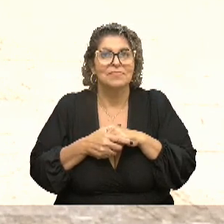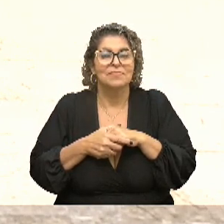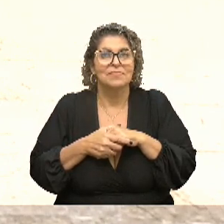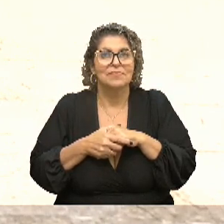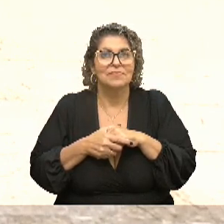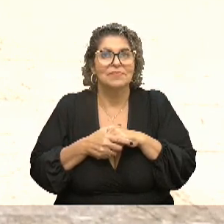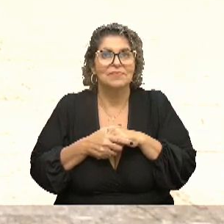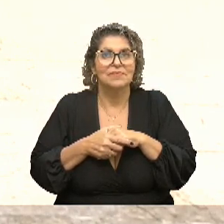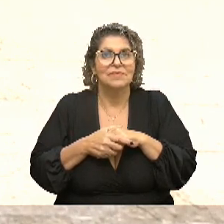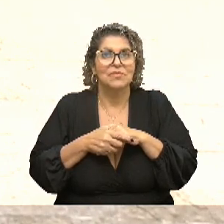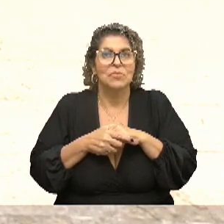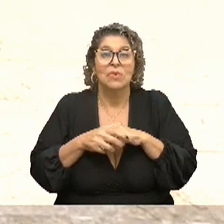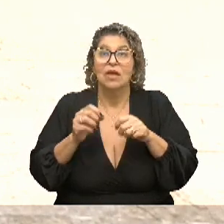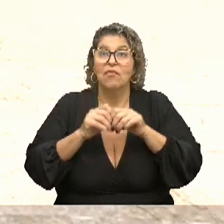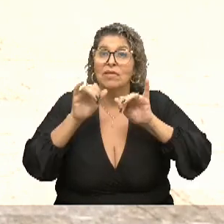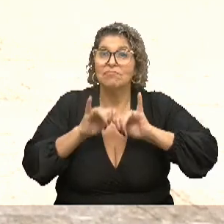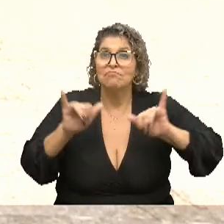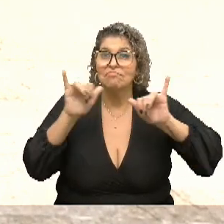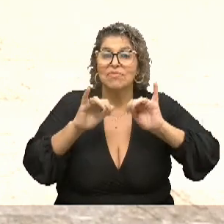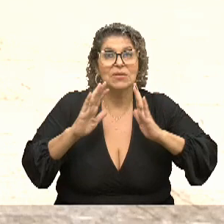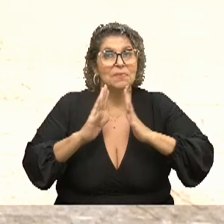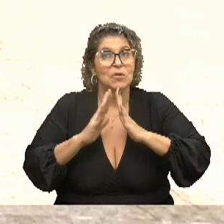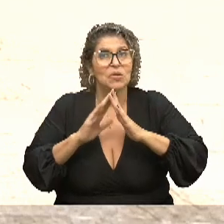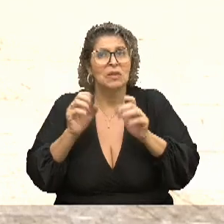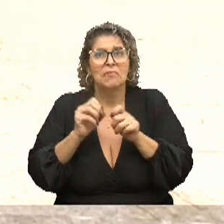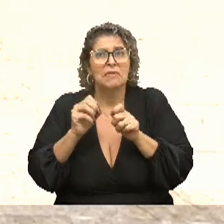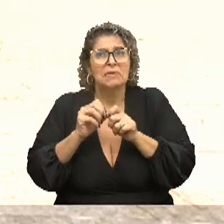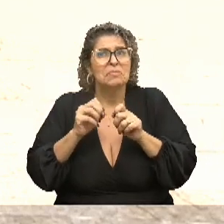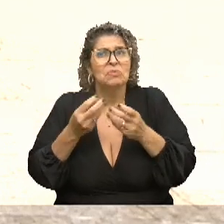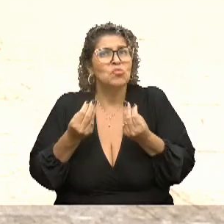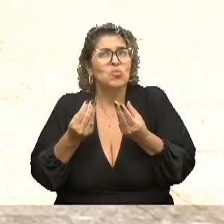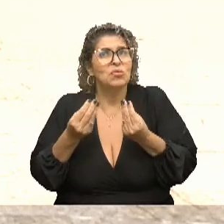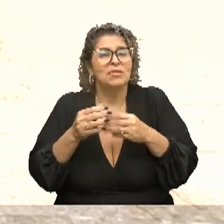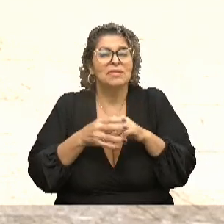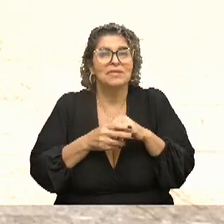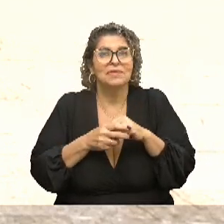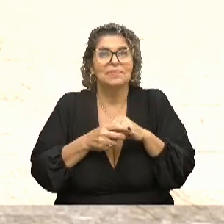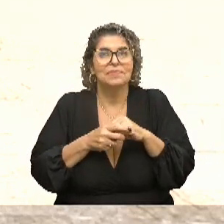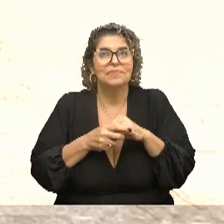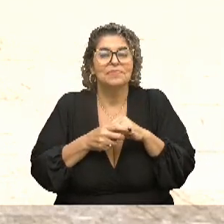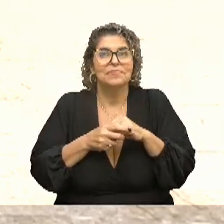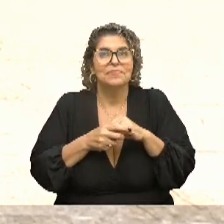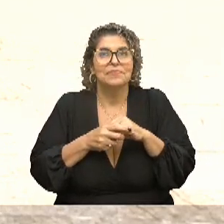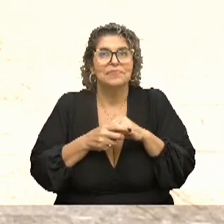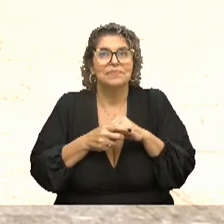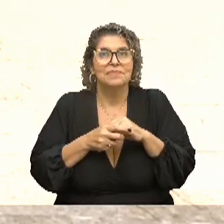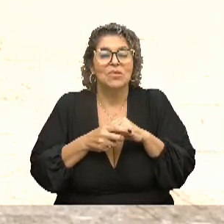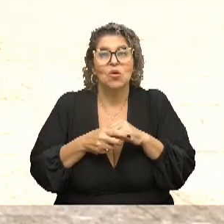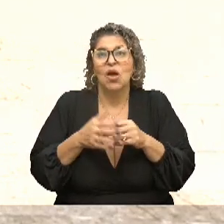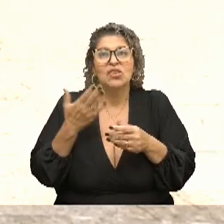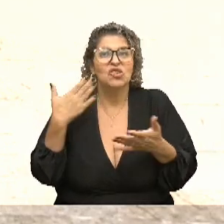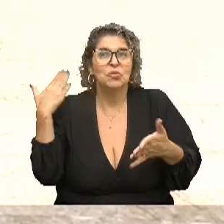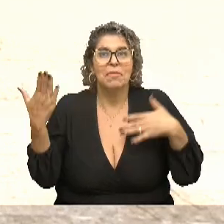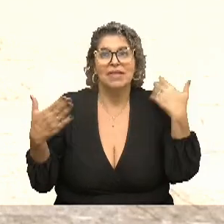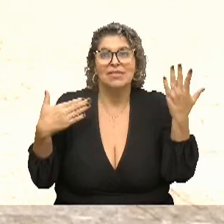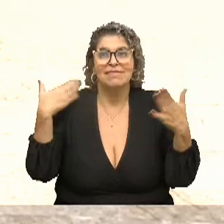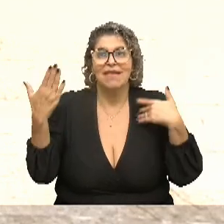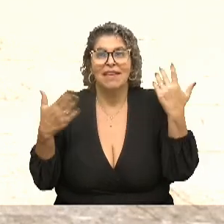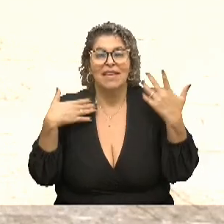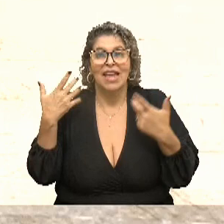companhia para a minha mãe em casa, e eu não tenho feito muitas coisas ultimamente, não, mas eu gosto de passear com o meu